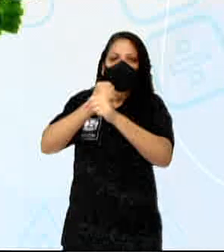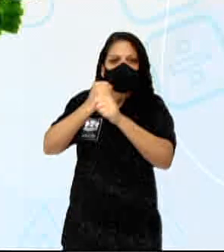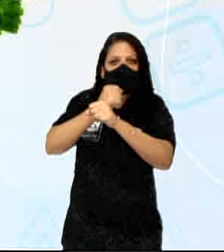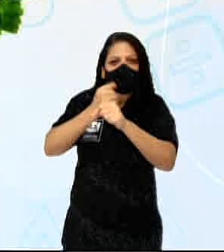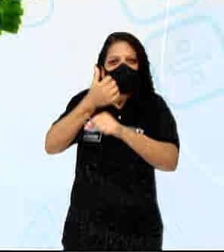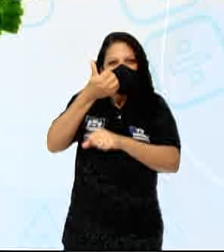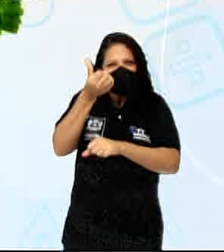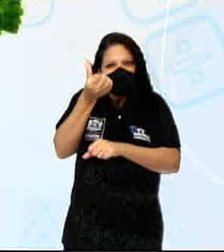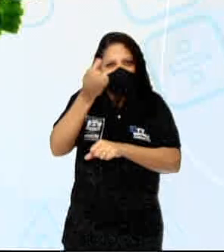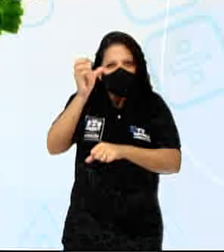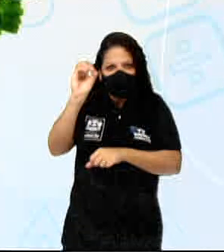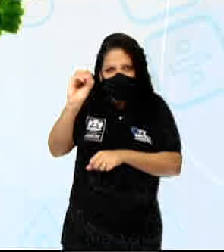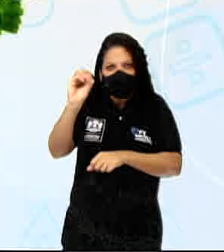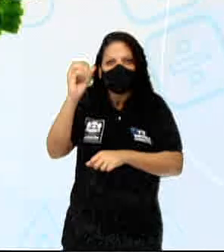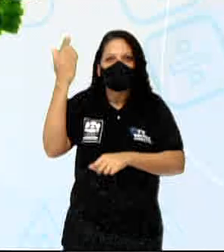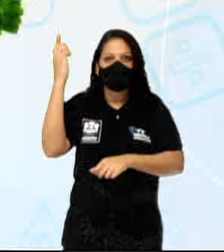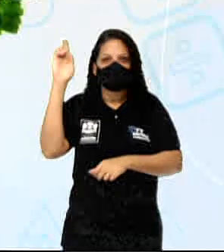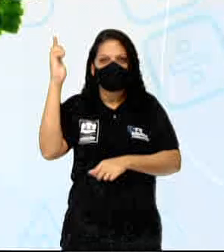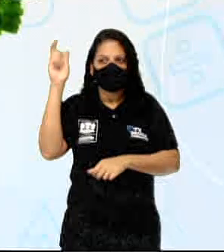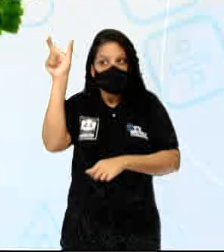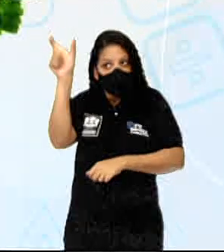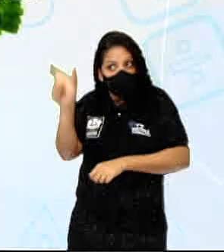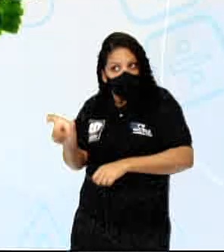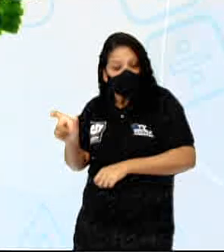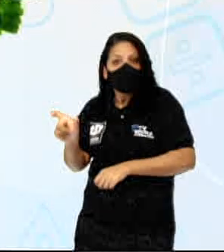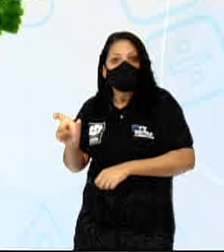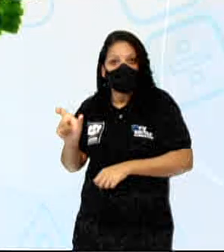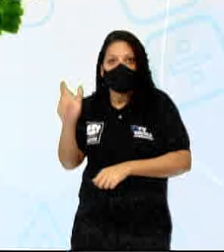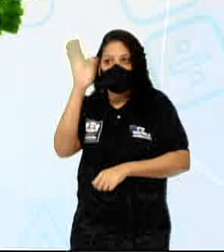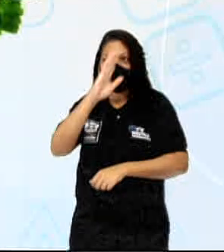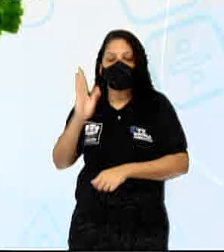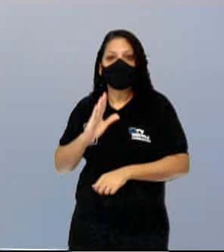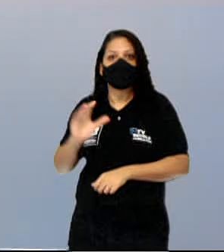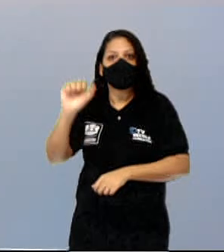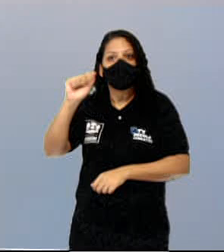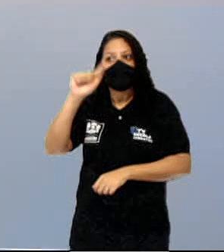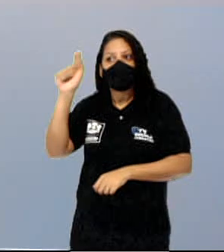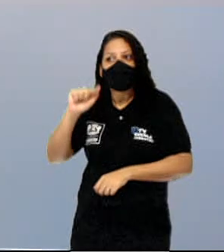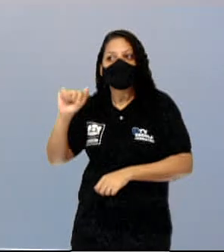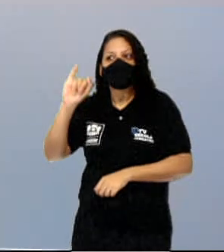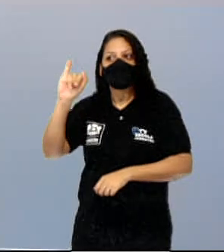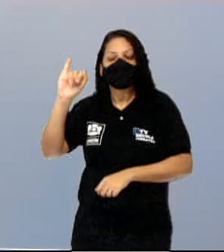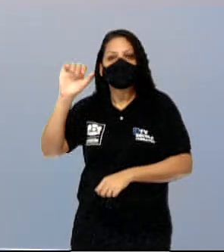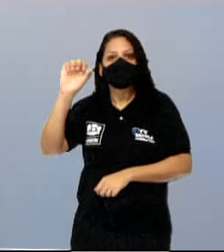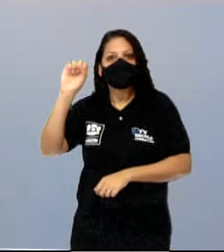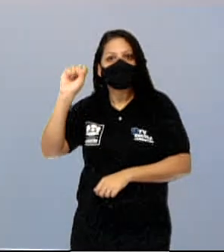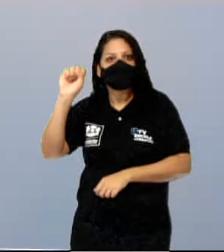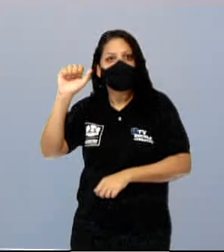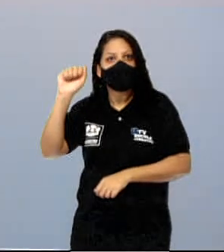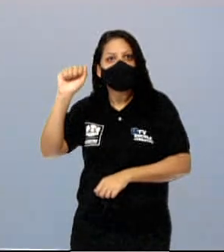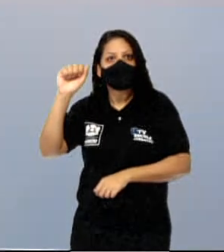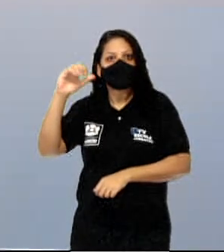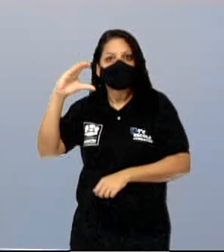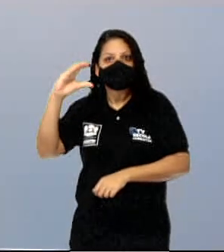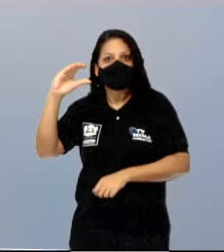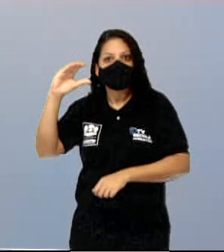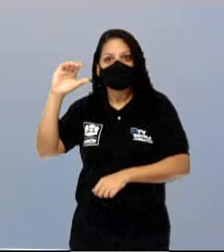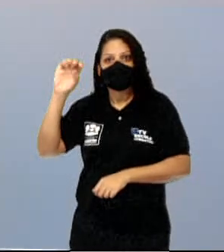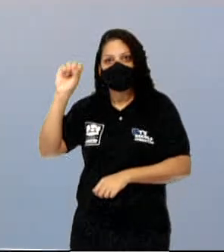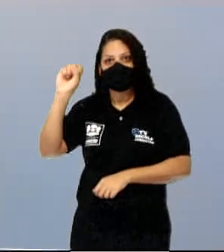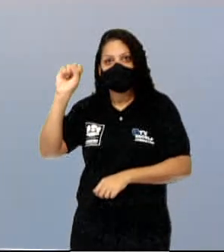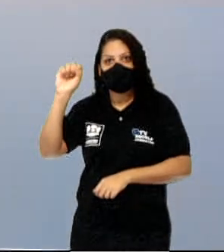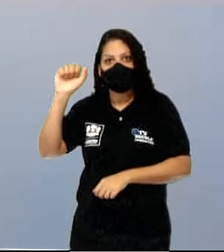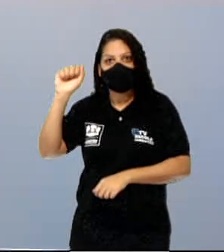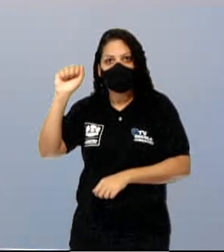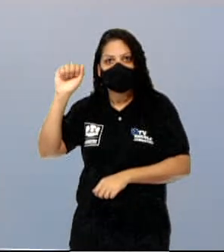geógrafo brasileiro chamado Aziz Absabe. E ele pensou assim, eu não quero falar só de vegetação, eu não